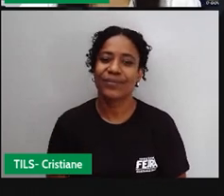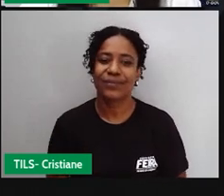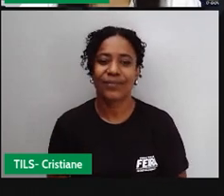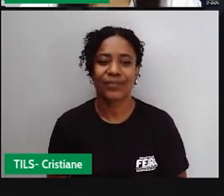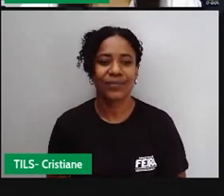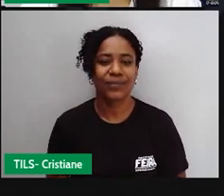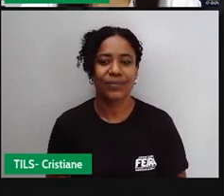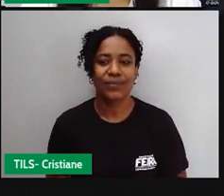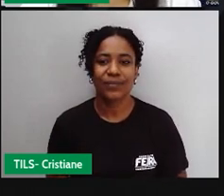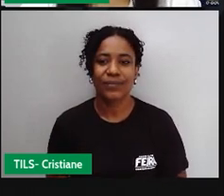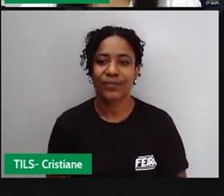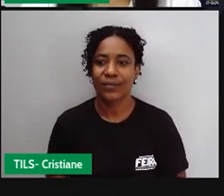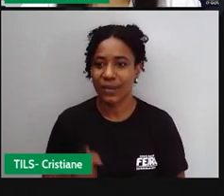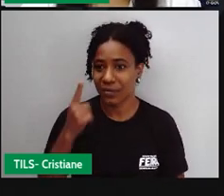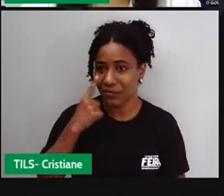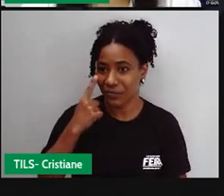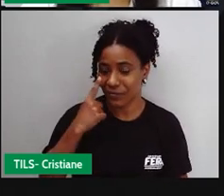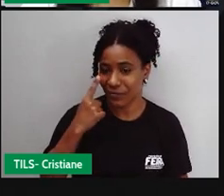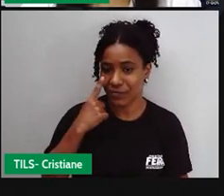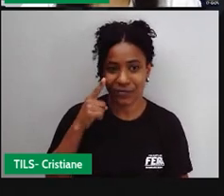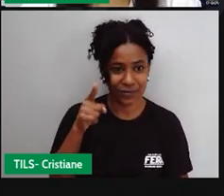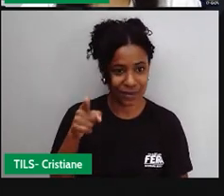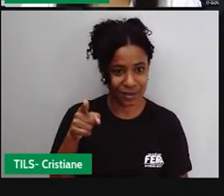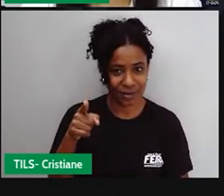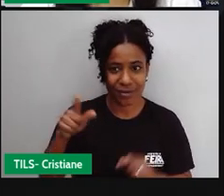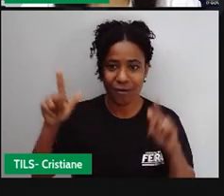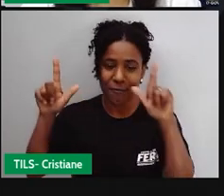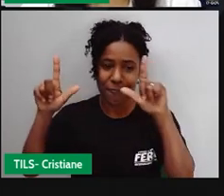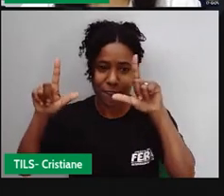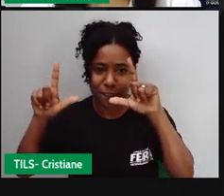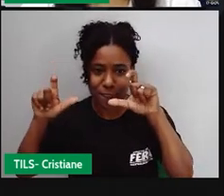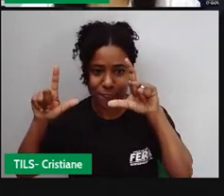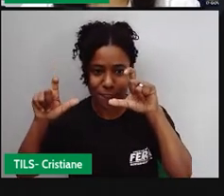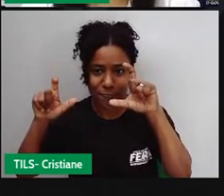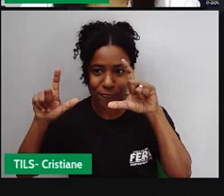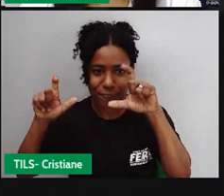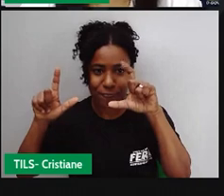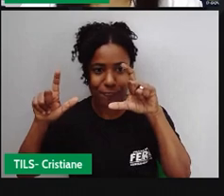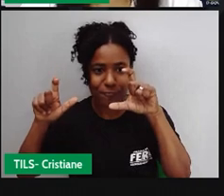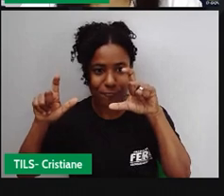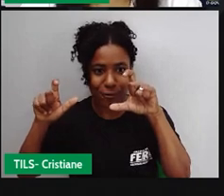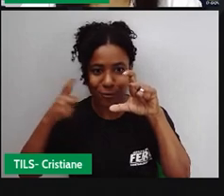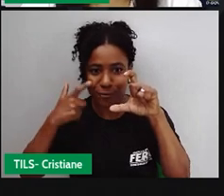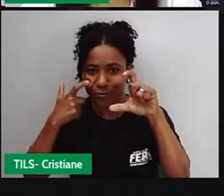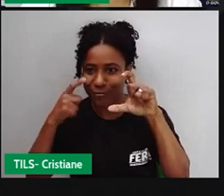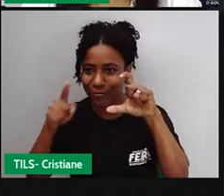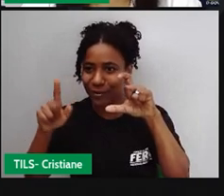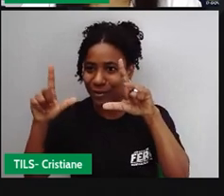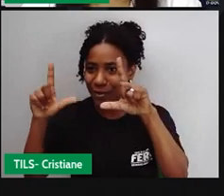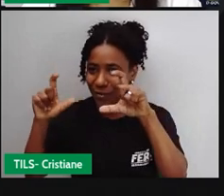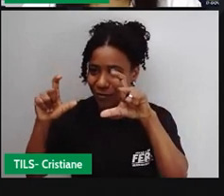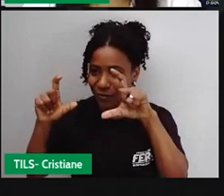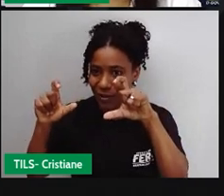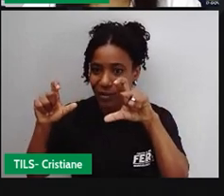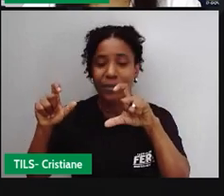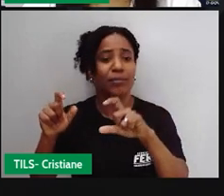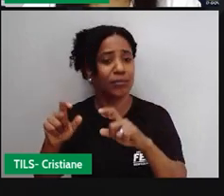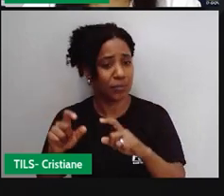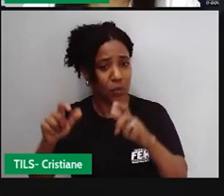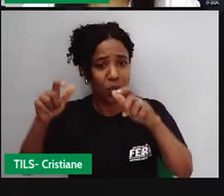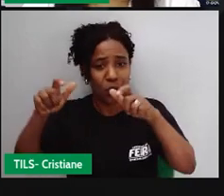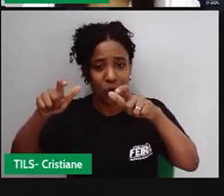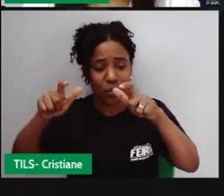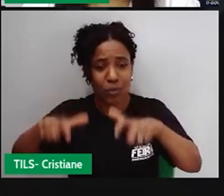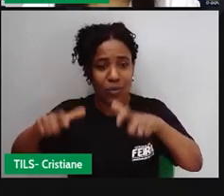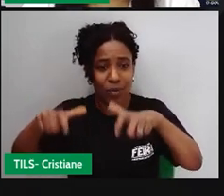Aí tem uma fotografia que a Pro colocou uma imagem, né? Mostrando remanescentes da região do